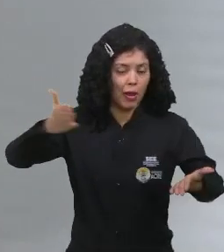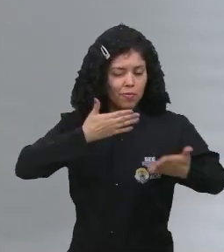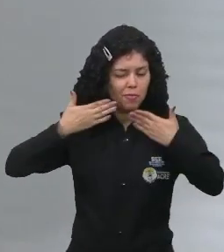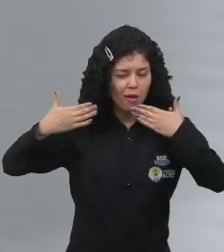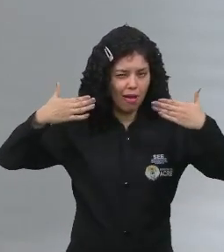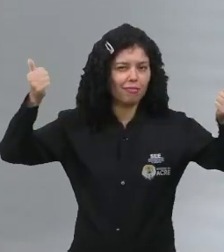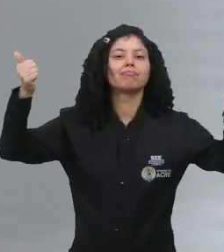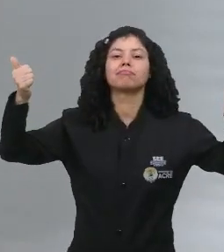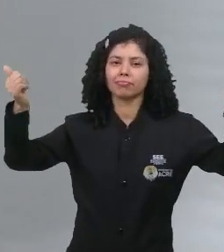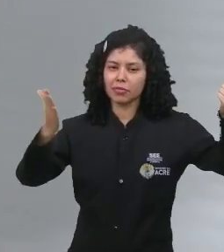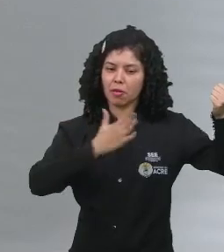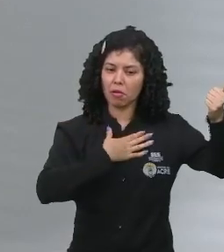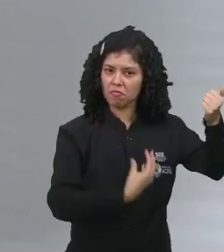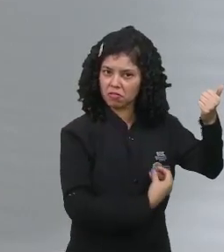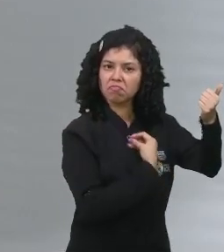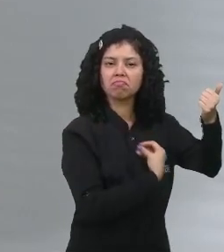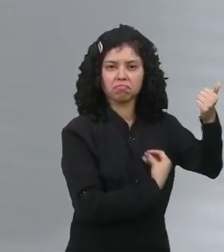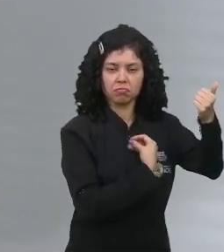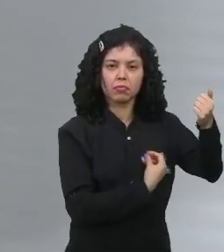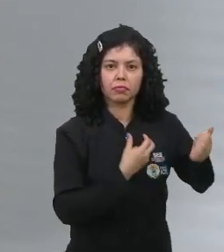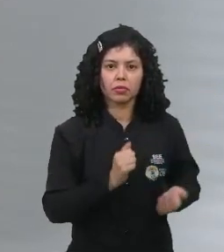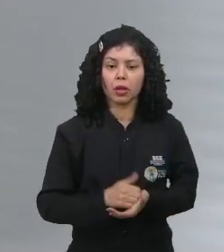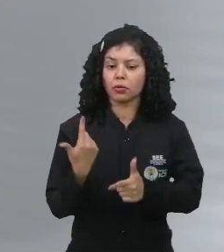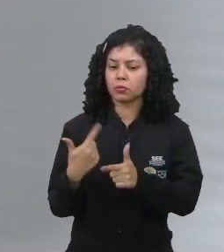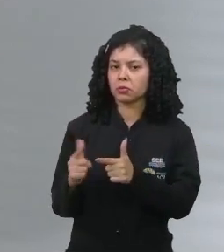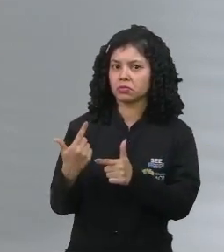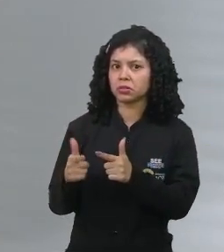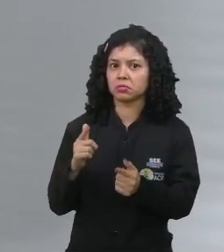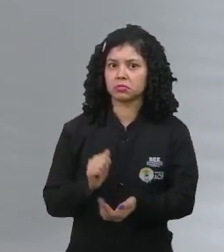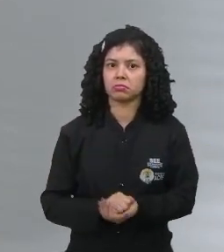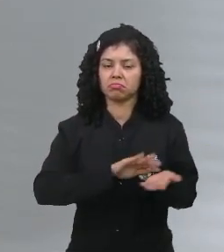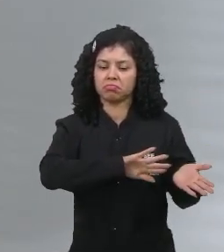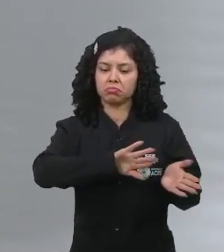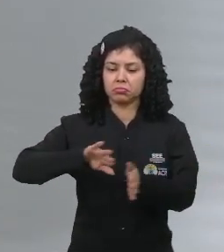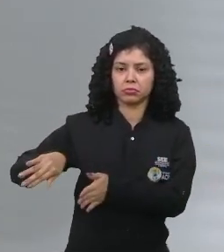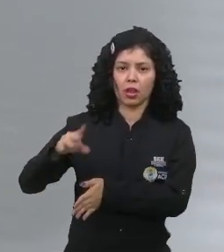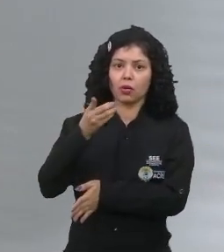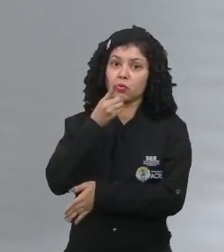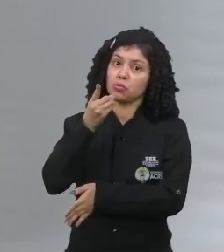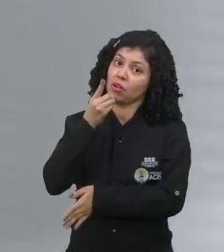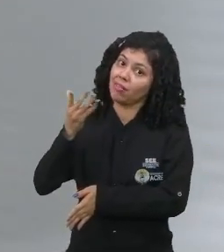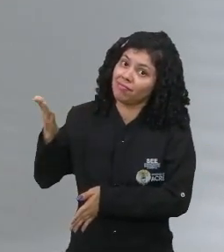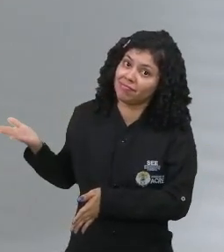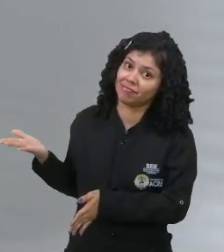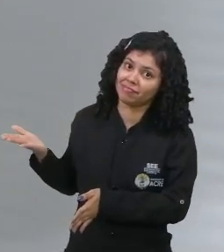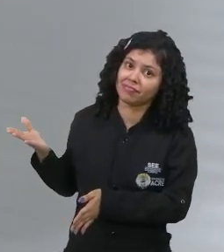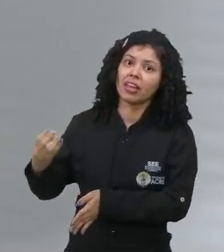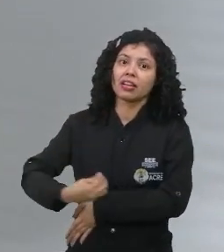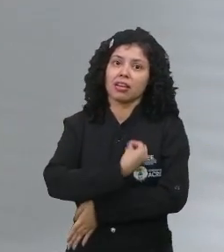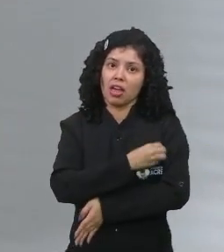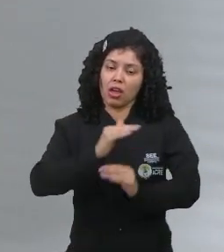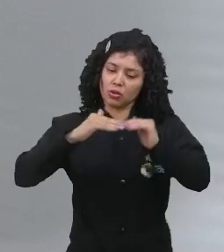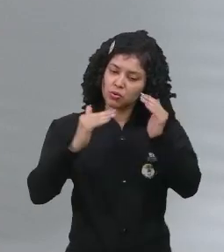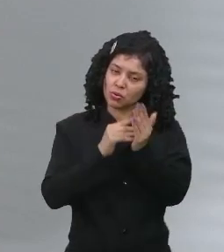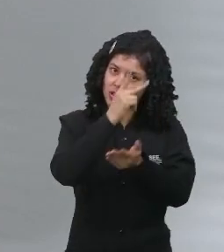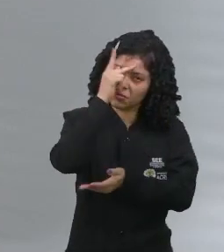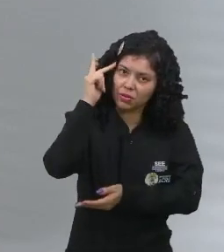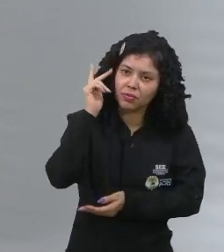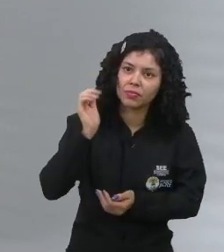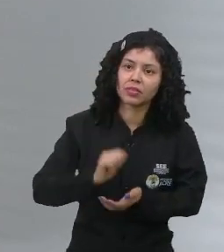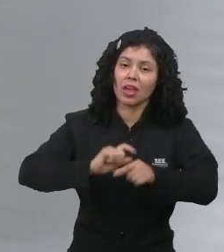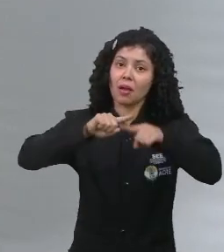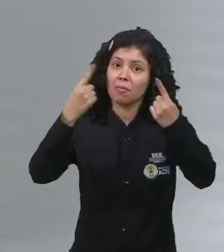melhor parte da minha vida. Os problemas, eles são cotidianos e existem na vida de todas as pessoas.